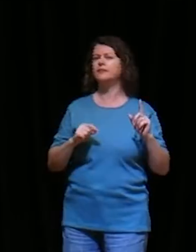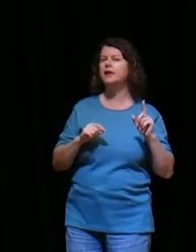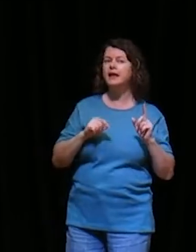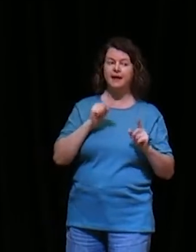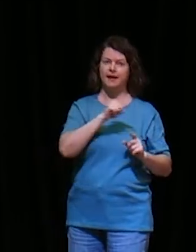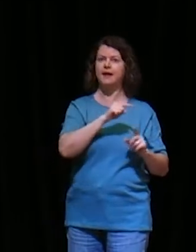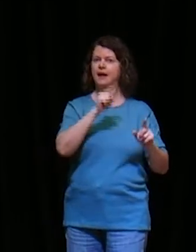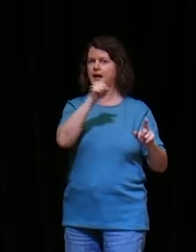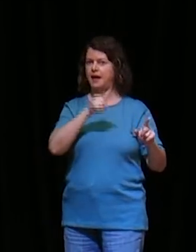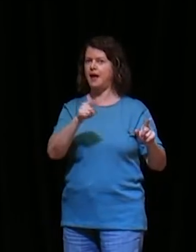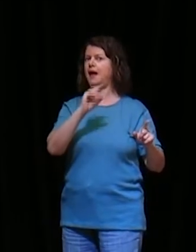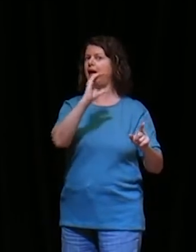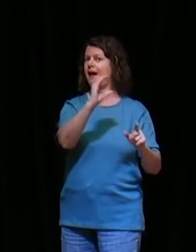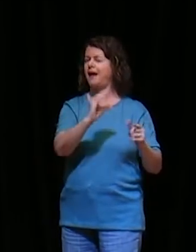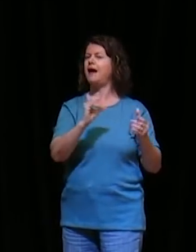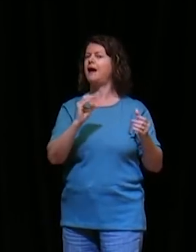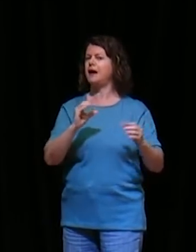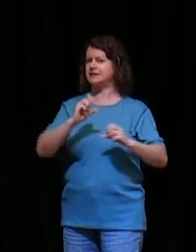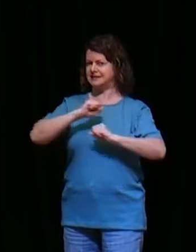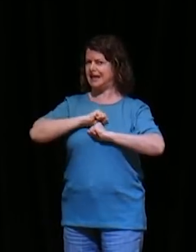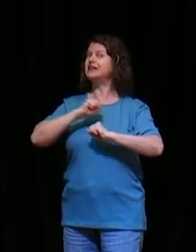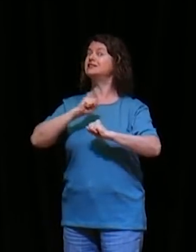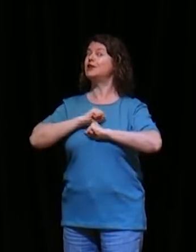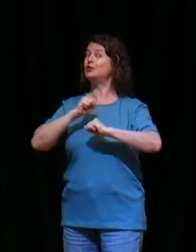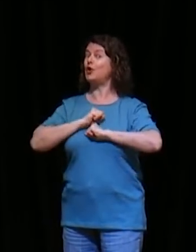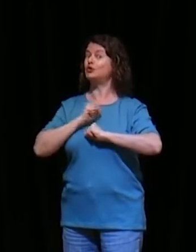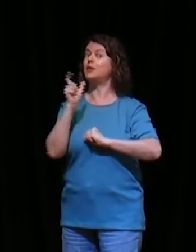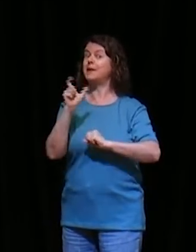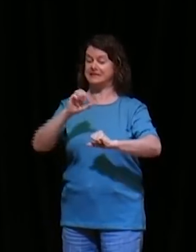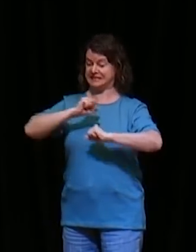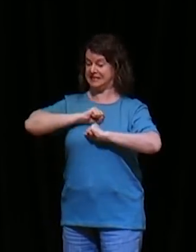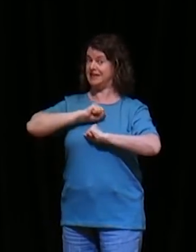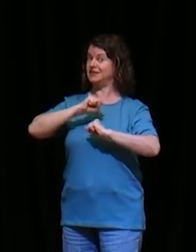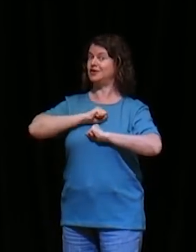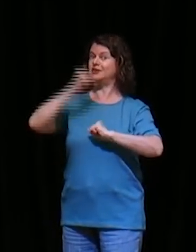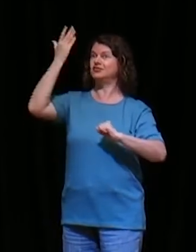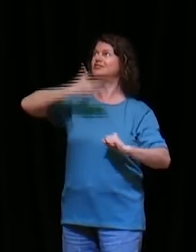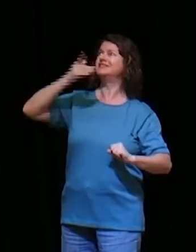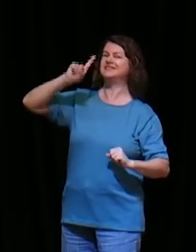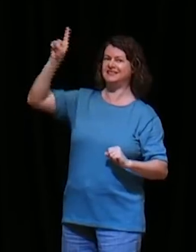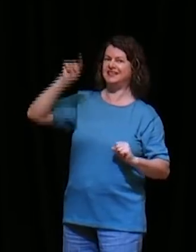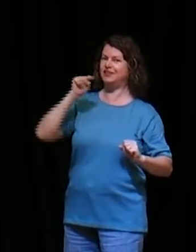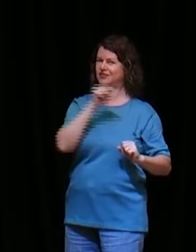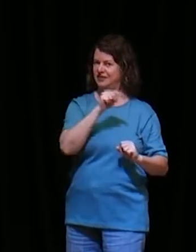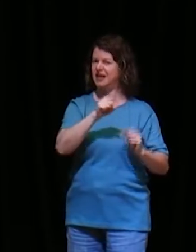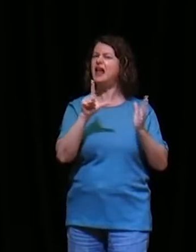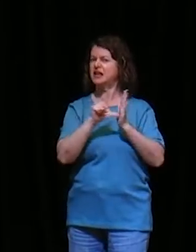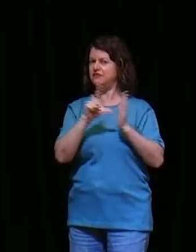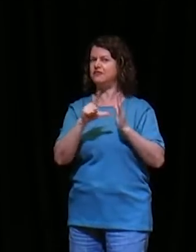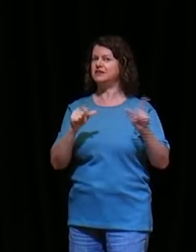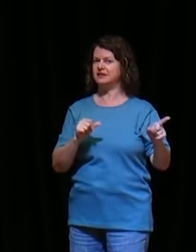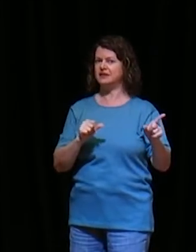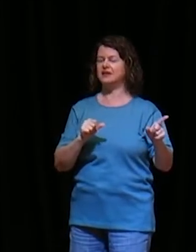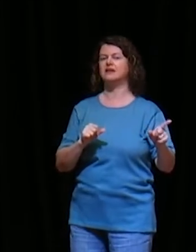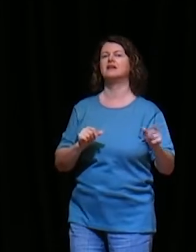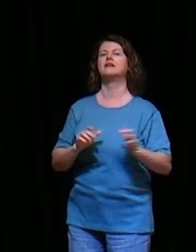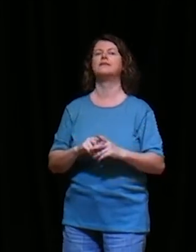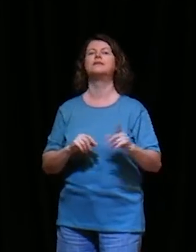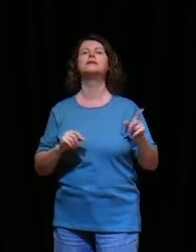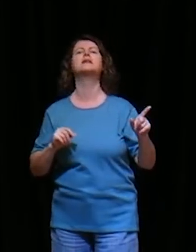sacerdócio, preste atenção na sua palavra, sacerdócio, diante de Deus, na ordem de sua turma, segundo o costume